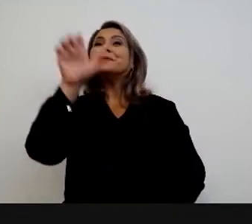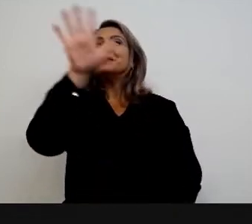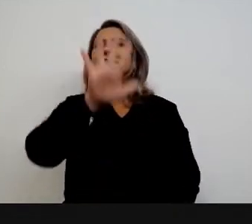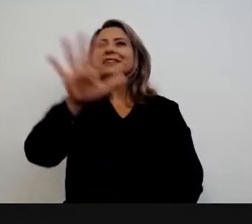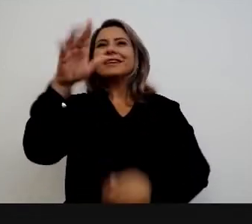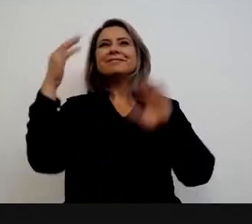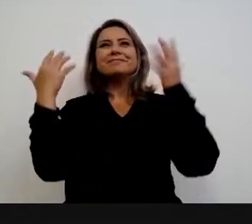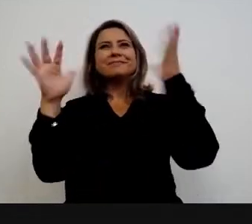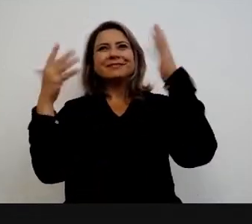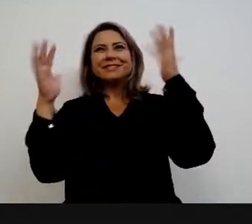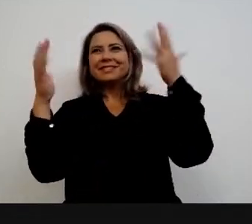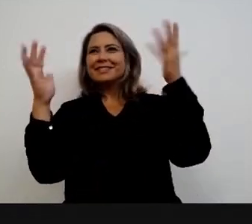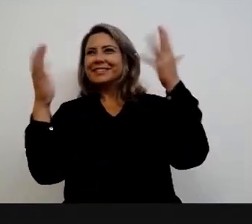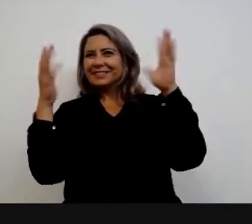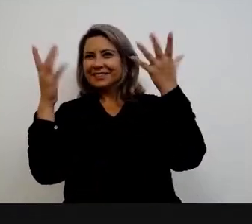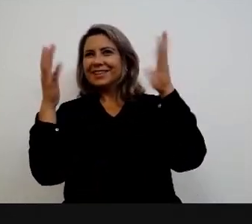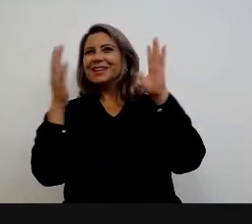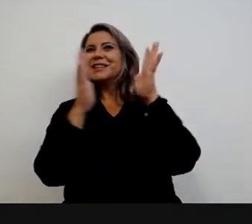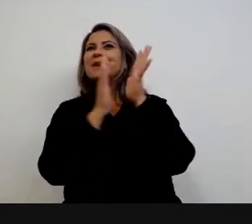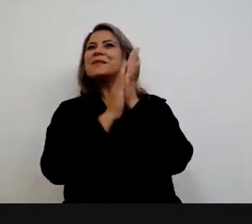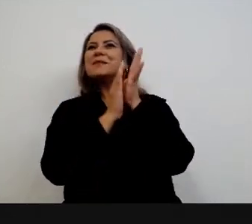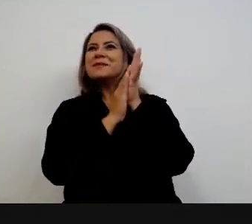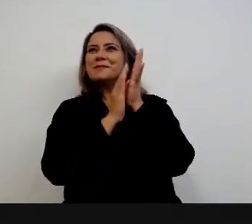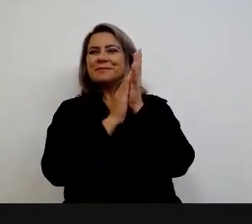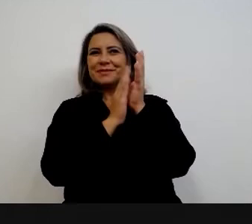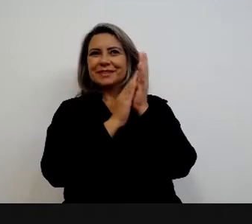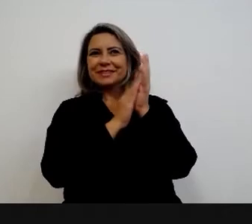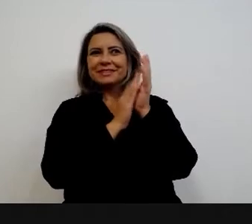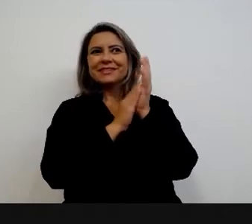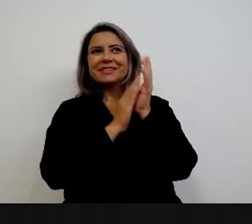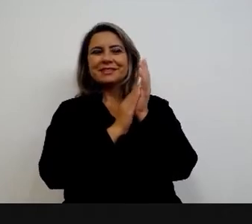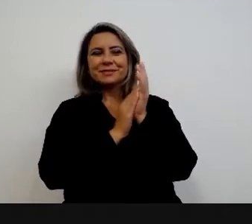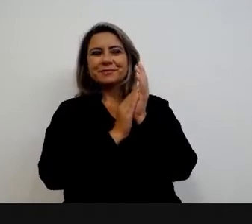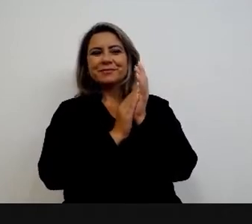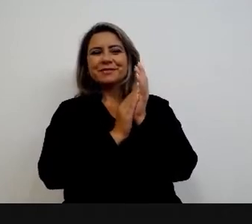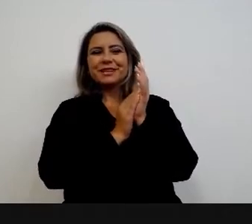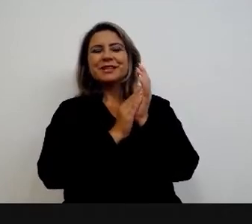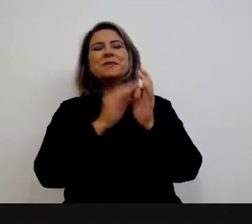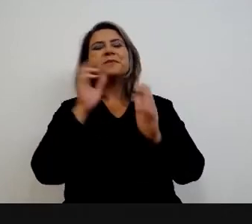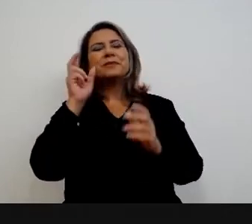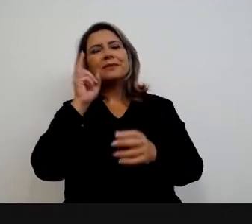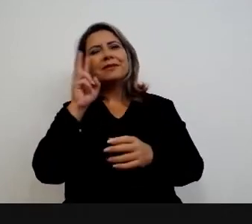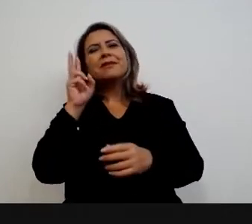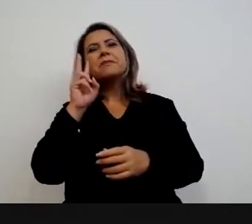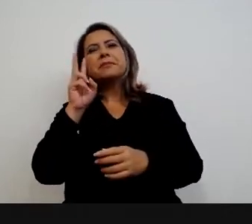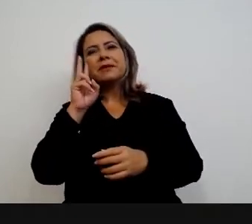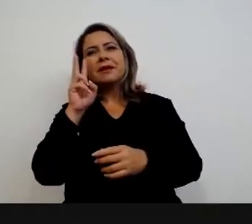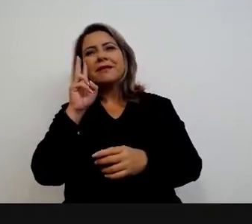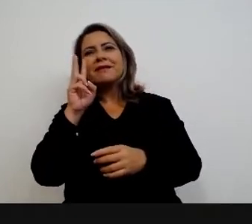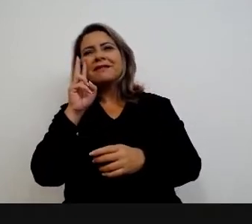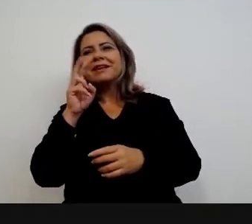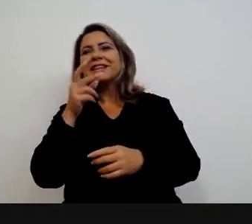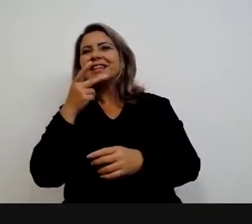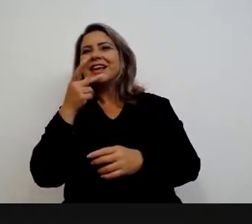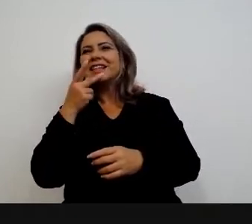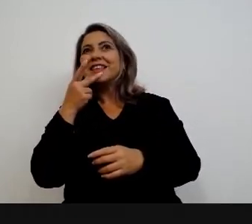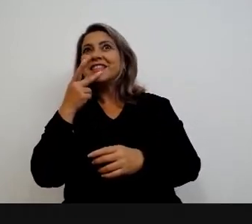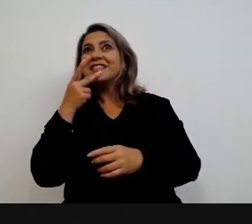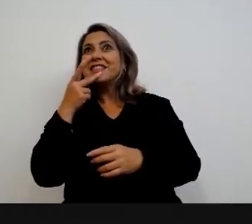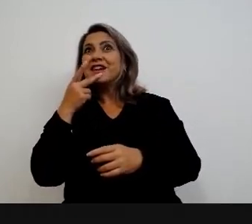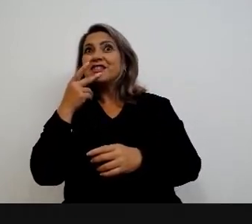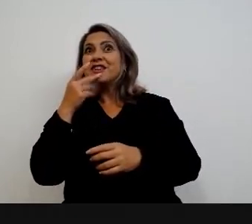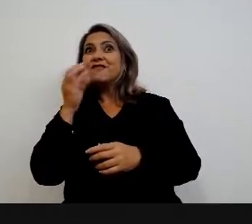Geral, parabenizando a todos, inclusive pela menção de nota 5 do